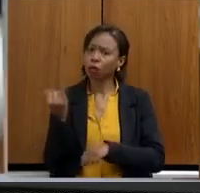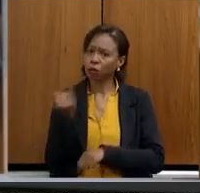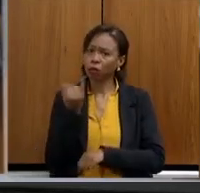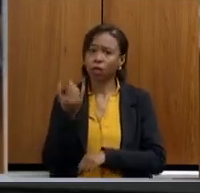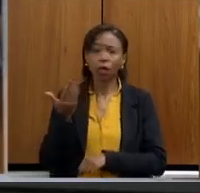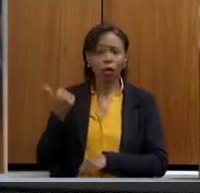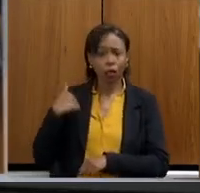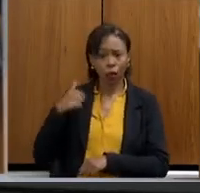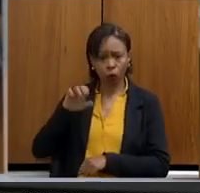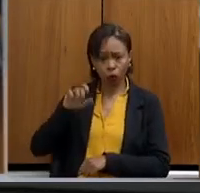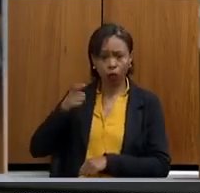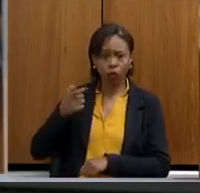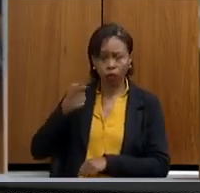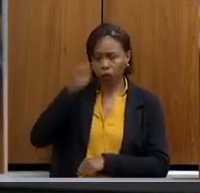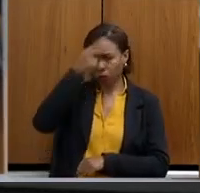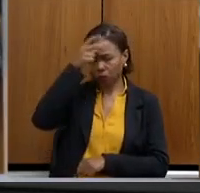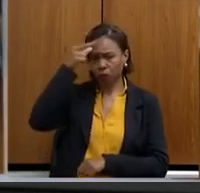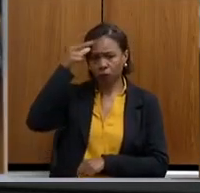prefeito,